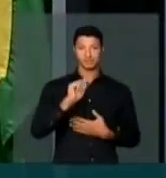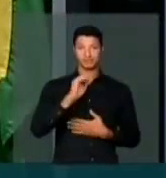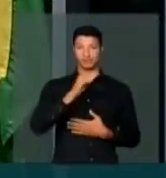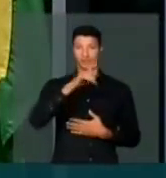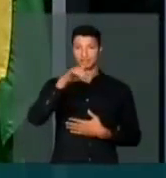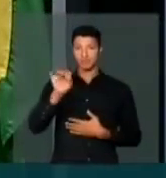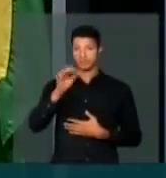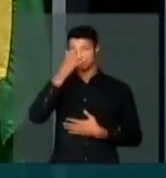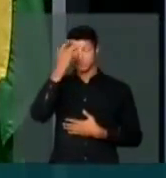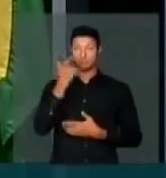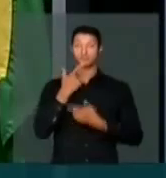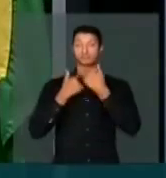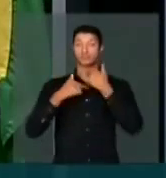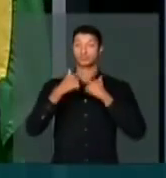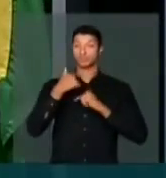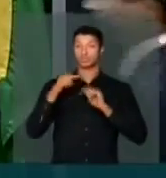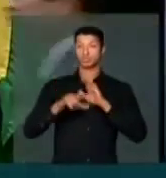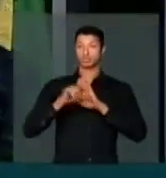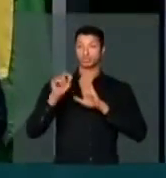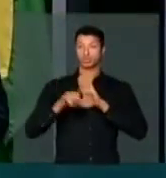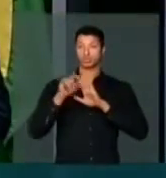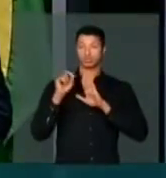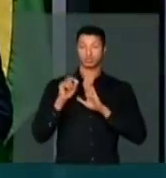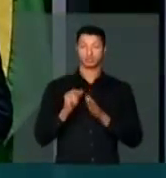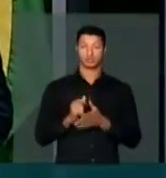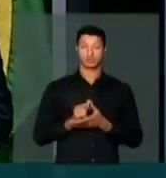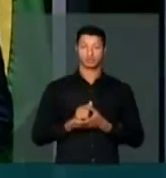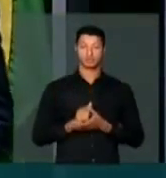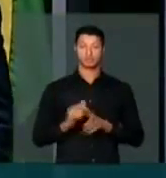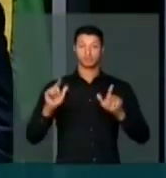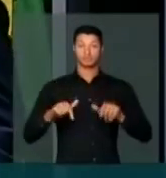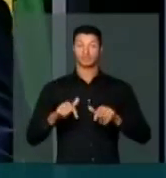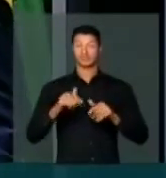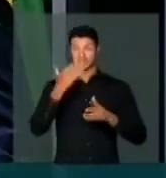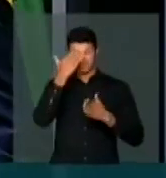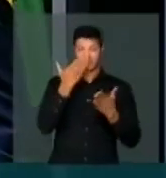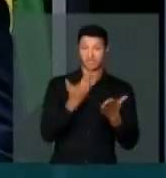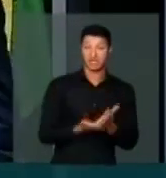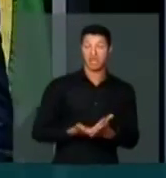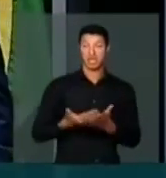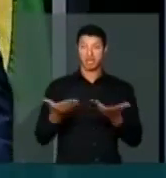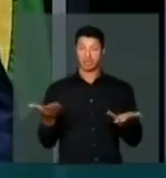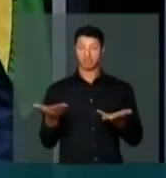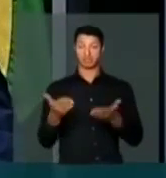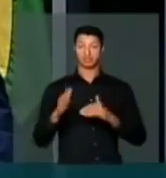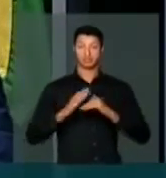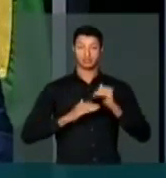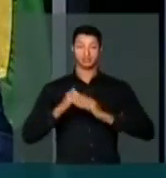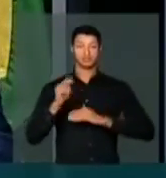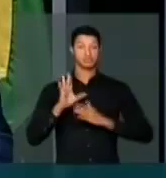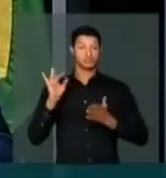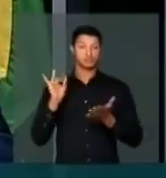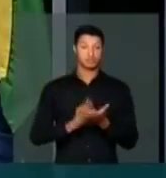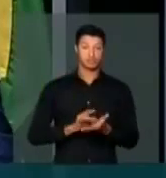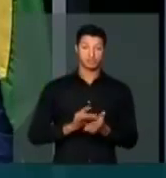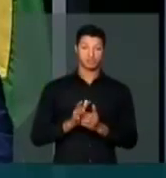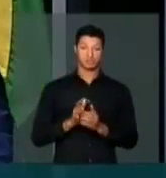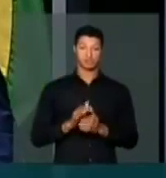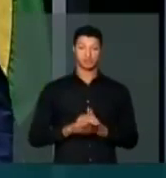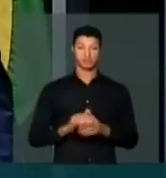daqueles que pretendem o cargo eletivo. E essa descrença se dá exatamente